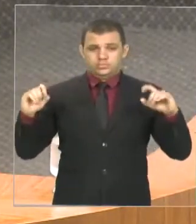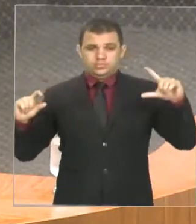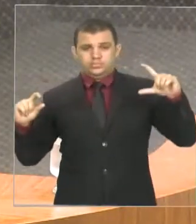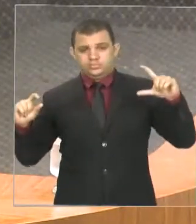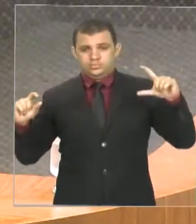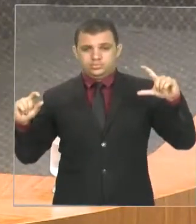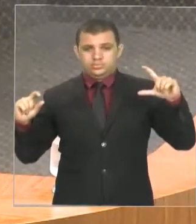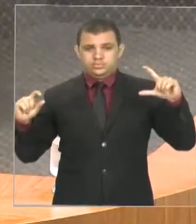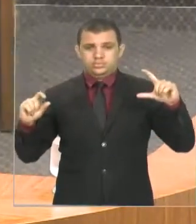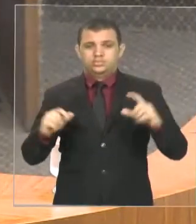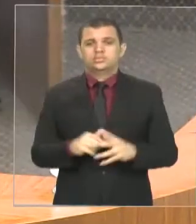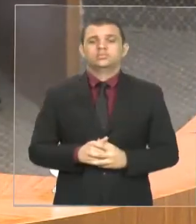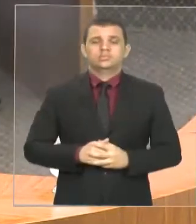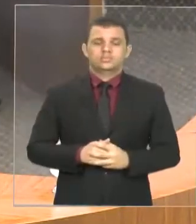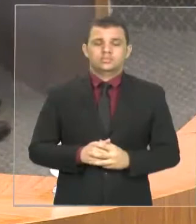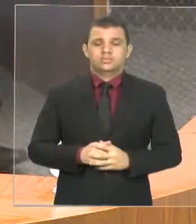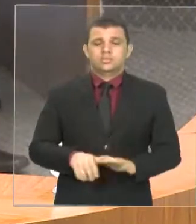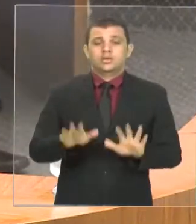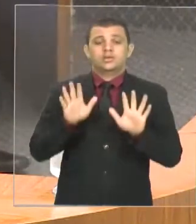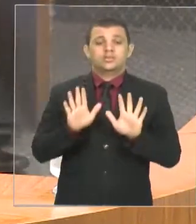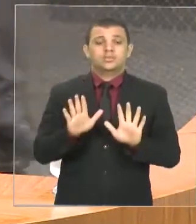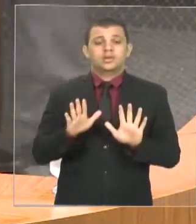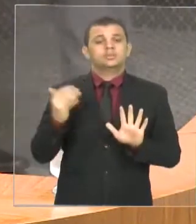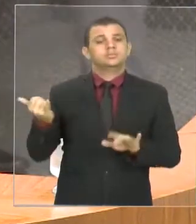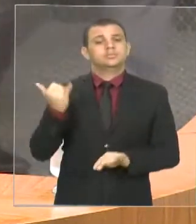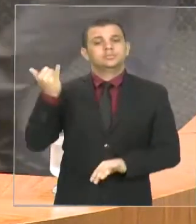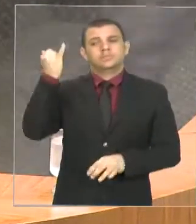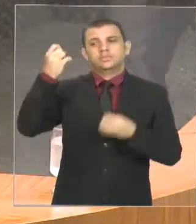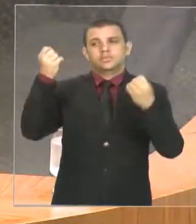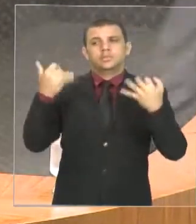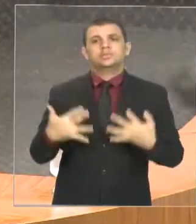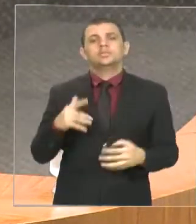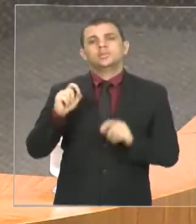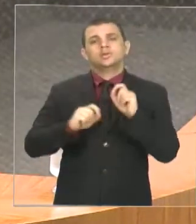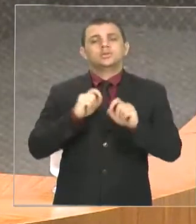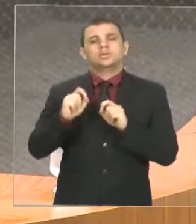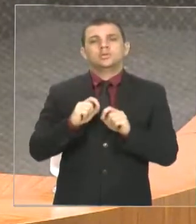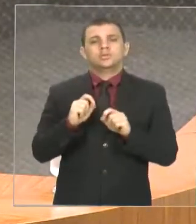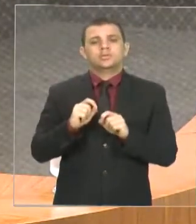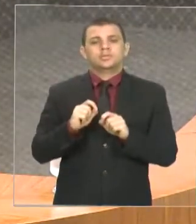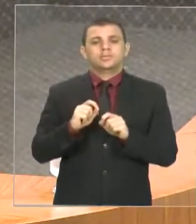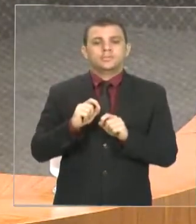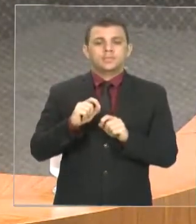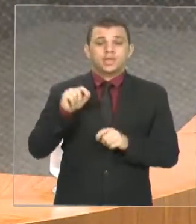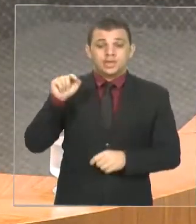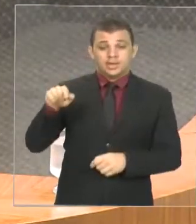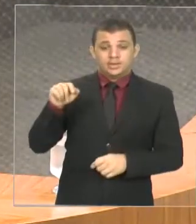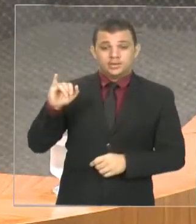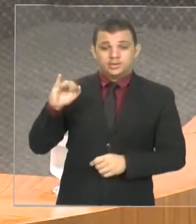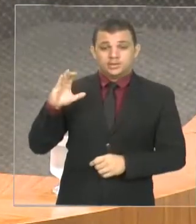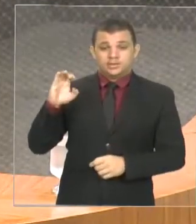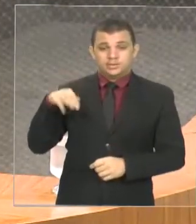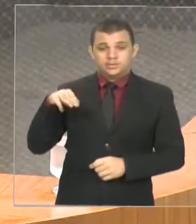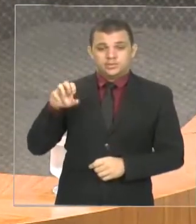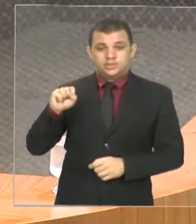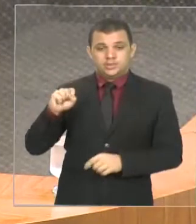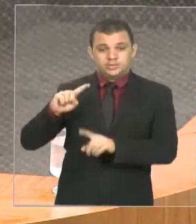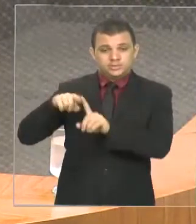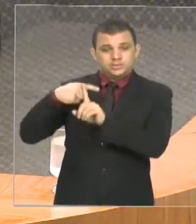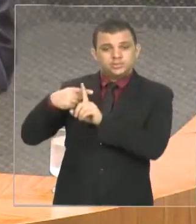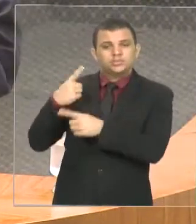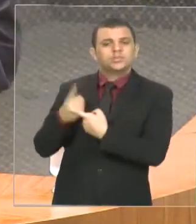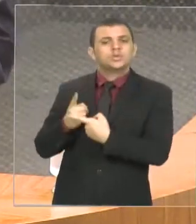concederá. Mas é importante que a gente diga por que foi dado o aumento do ICMS. E, apesar de,